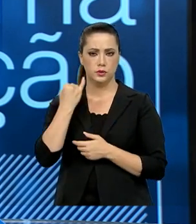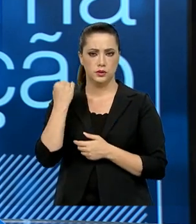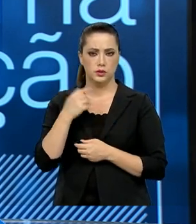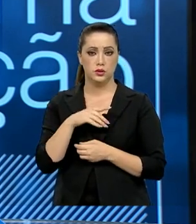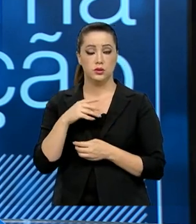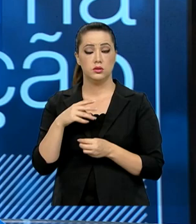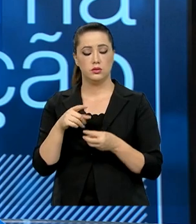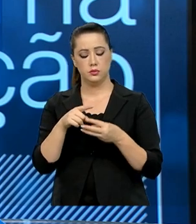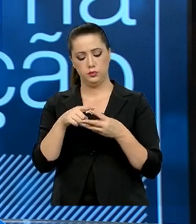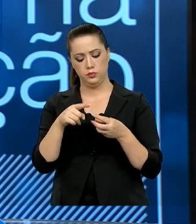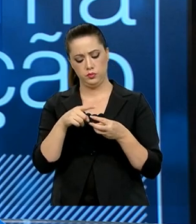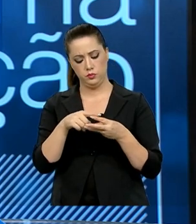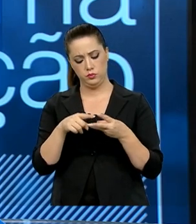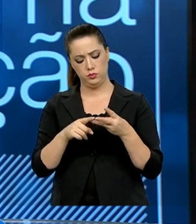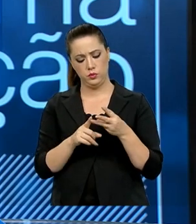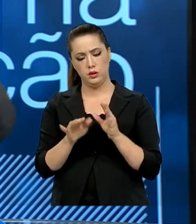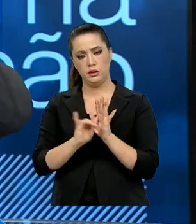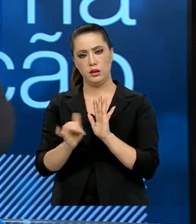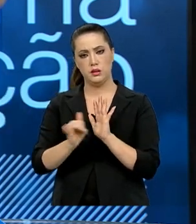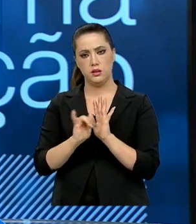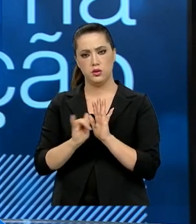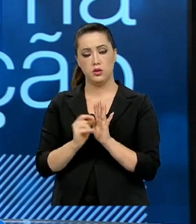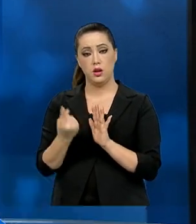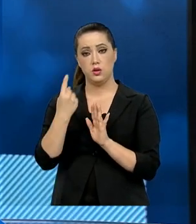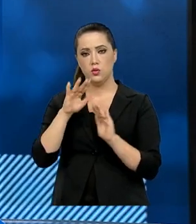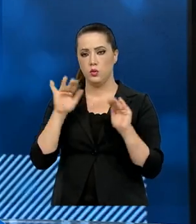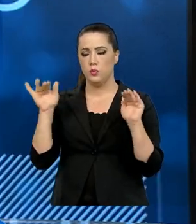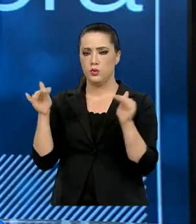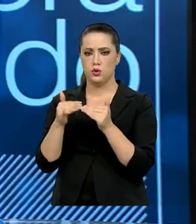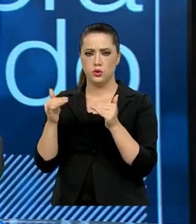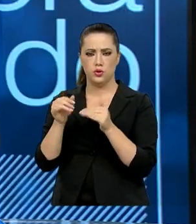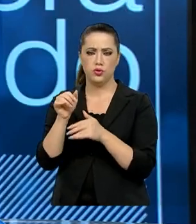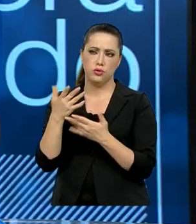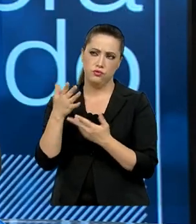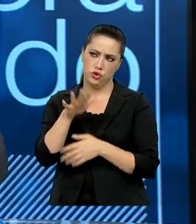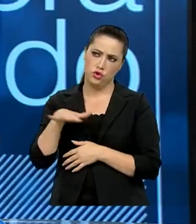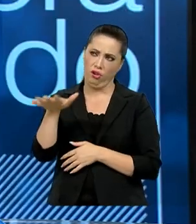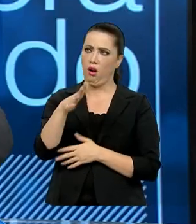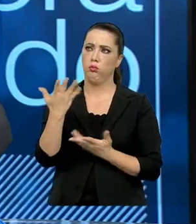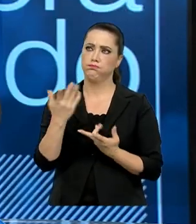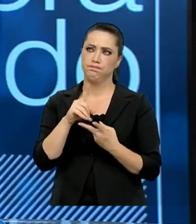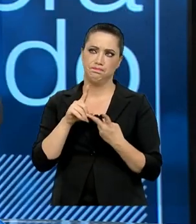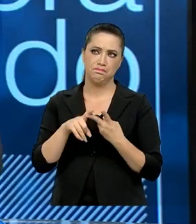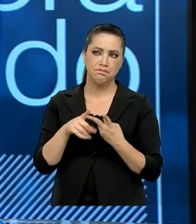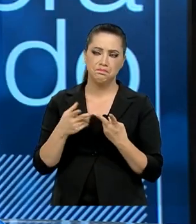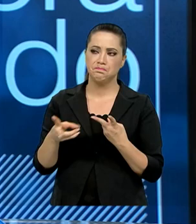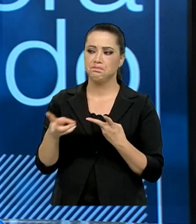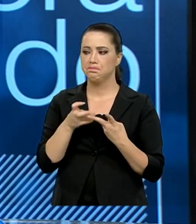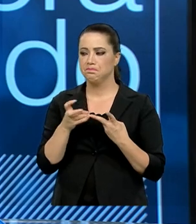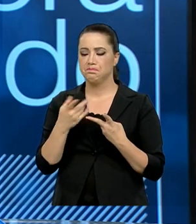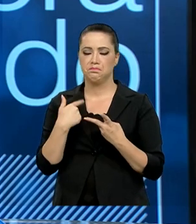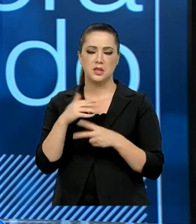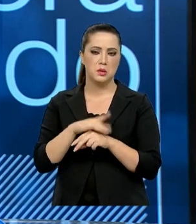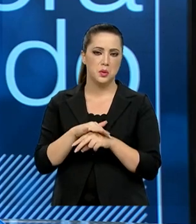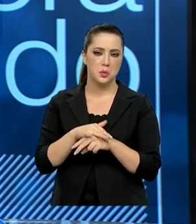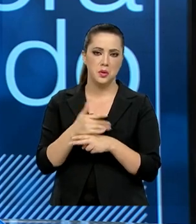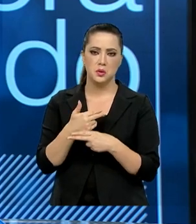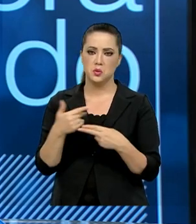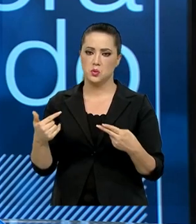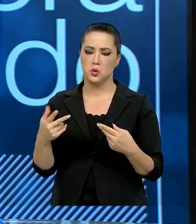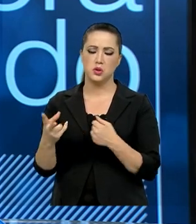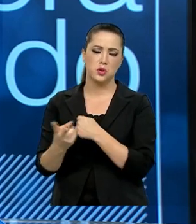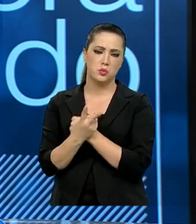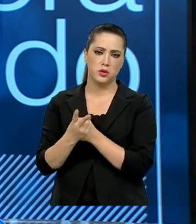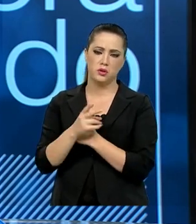um voltado mais para questões mais gerais, de diagnóstico, mapeamento e produtos de